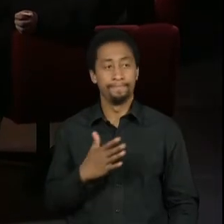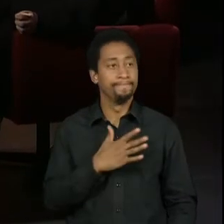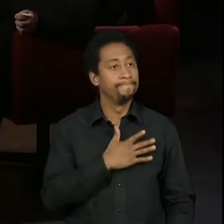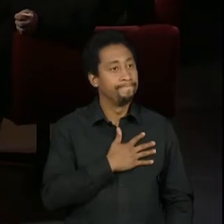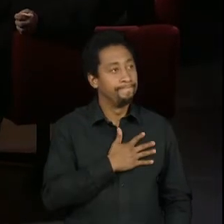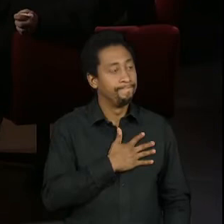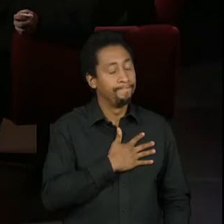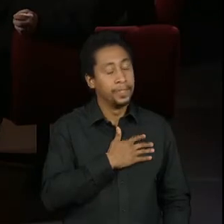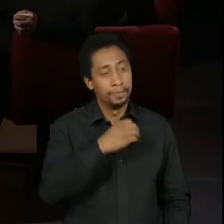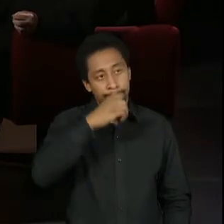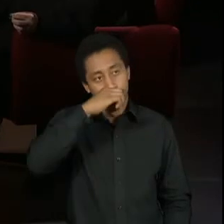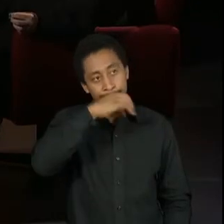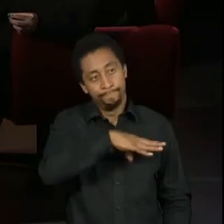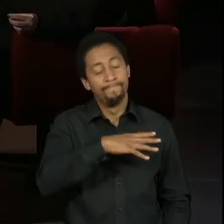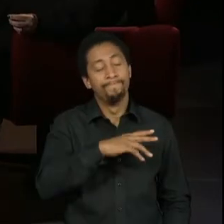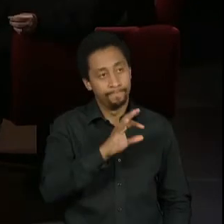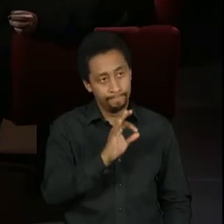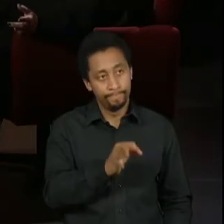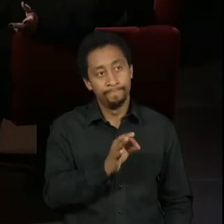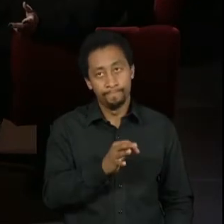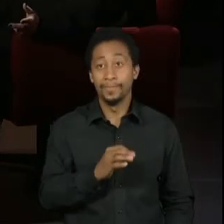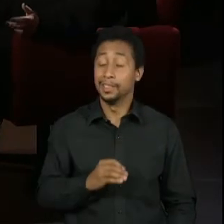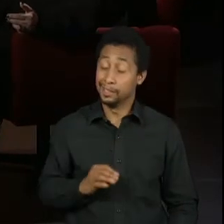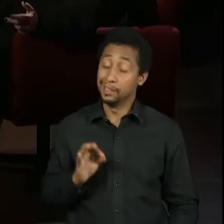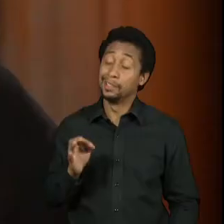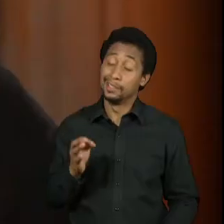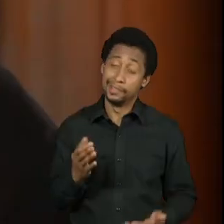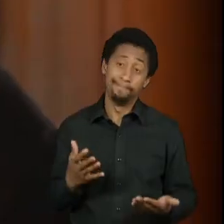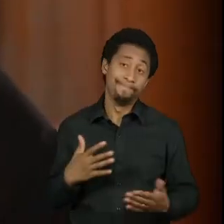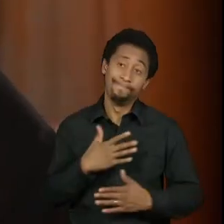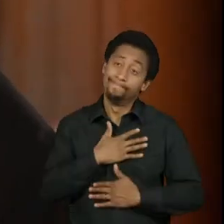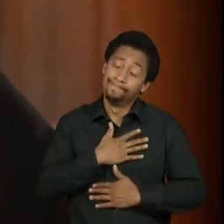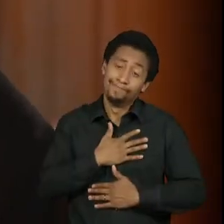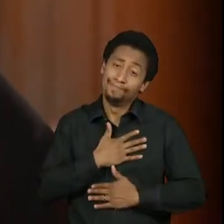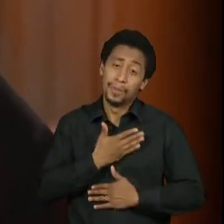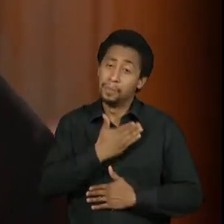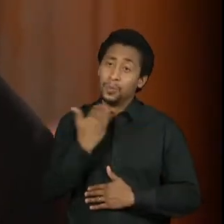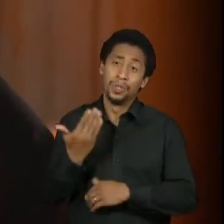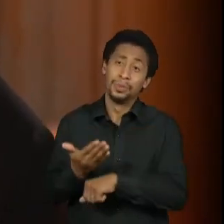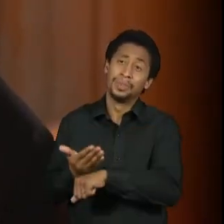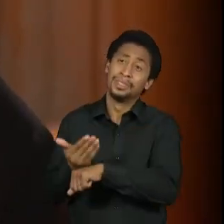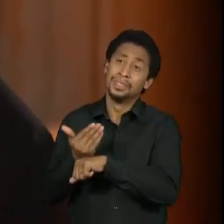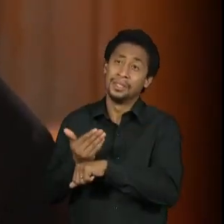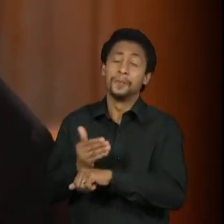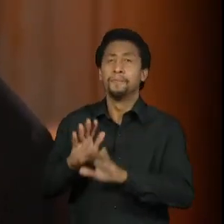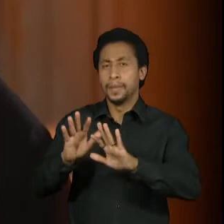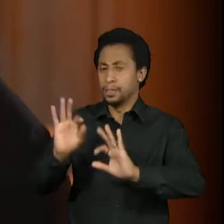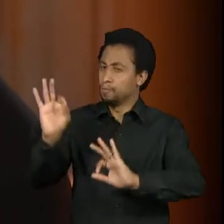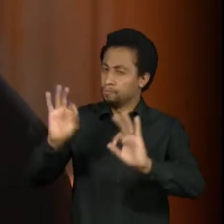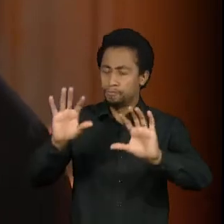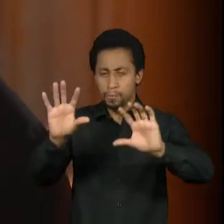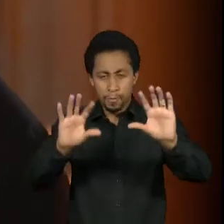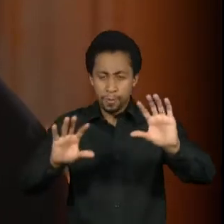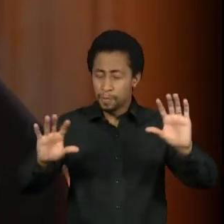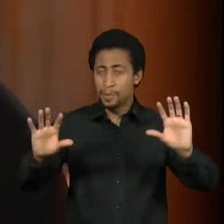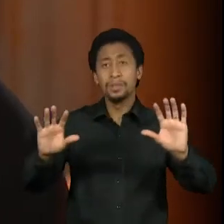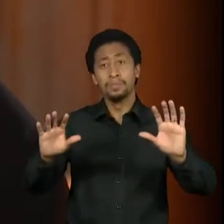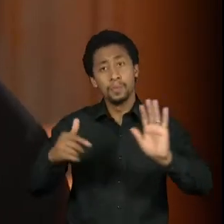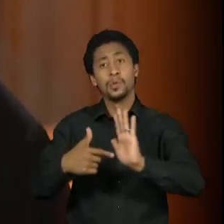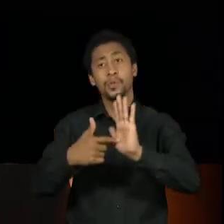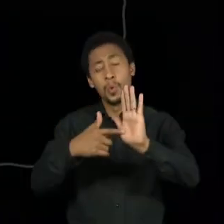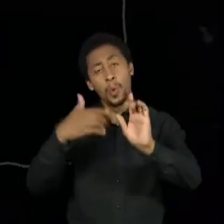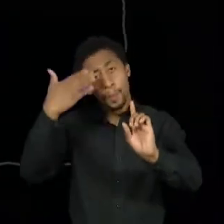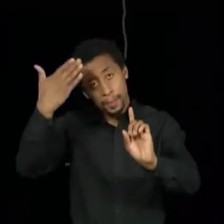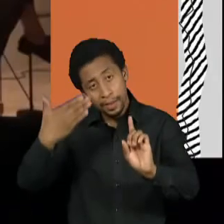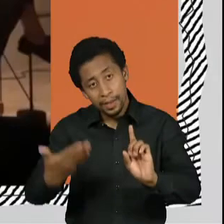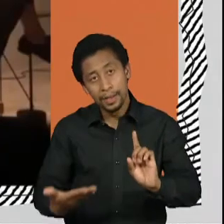estúpida e precocemente. Eu acho que o espetáculo que foi bonito do espetáculo é que foi uma maneira, quase uma homenagem para ela,